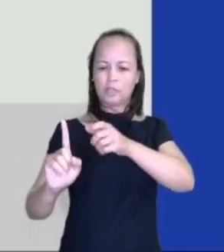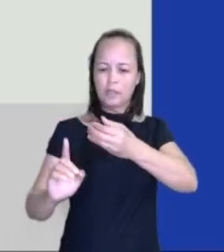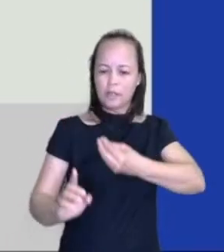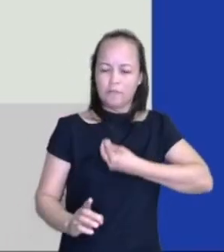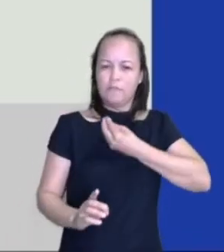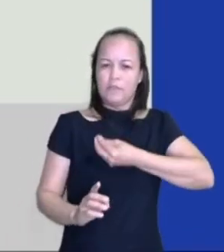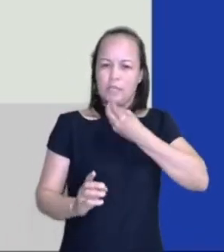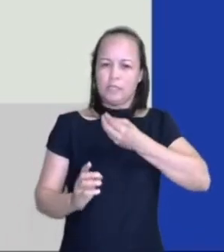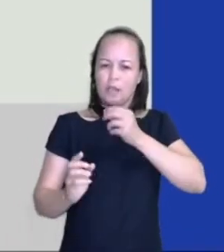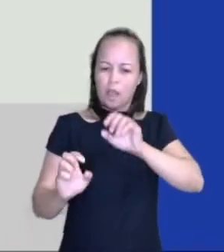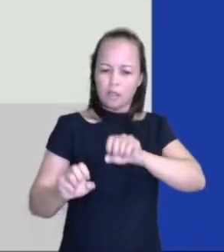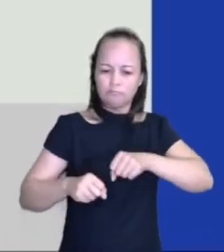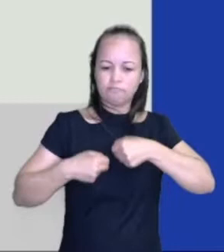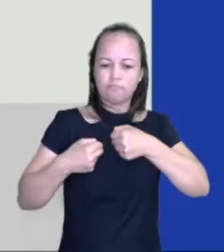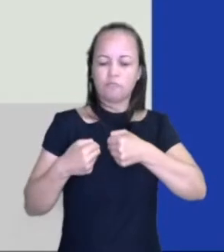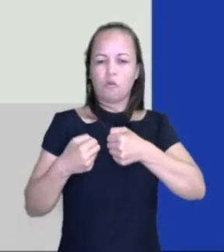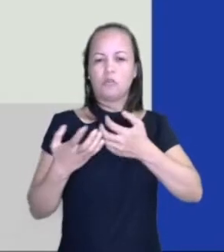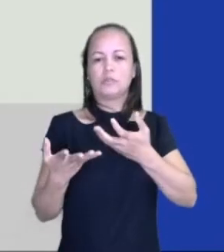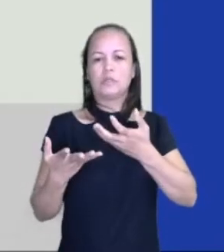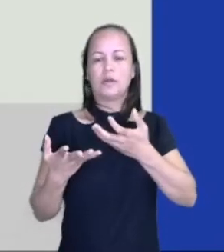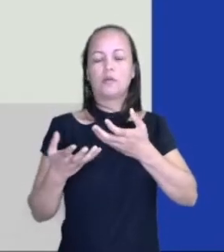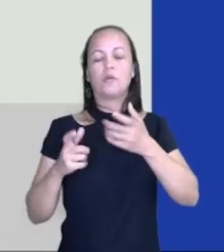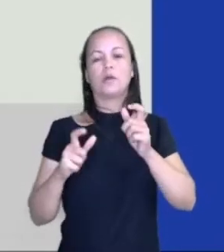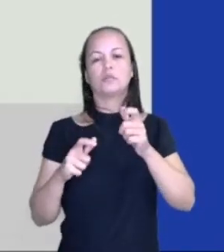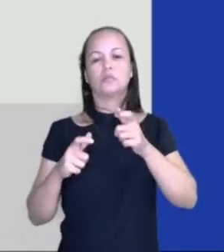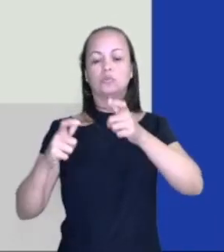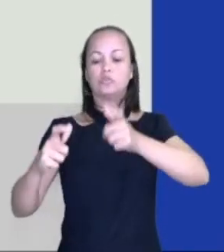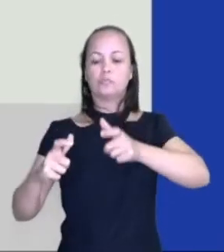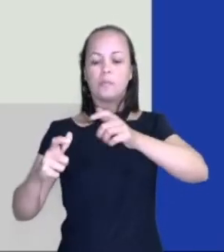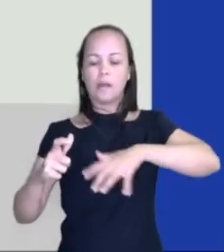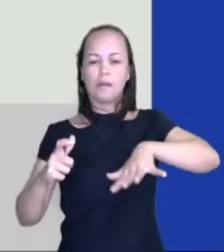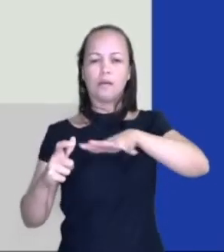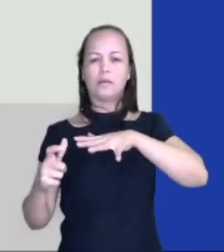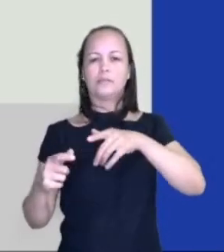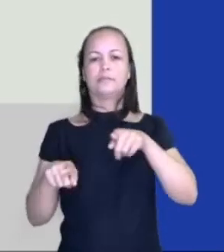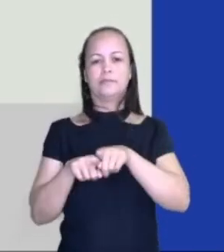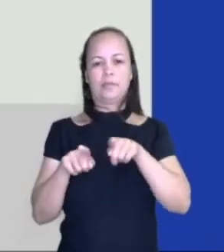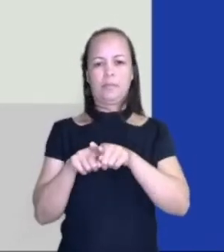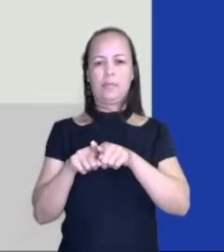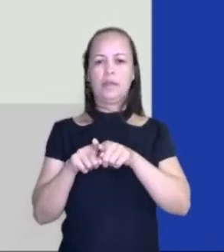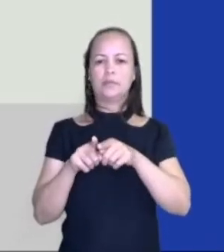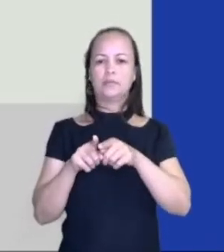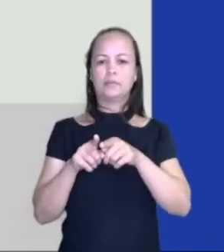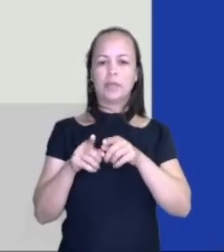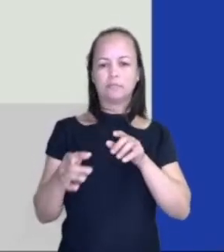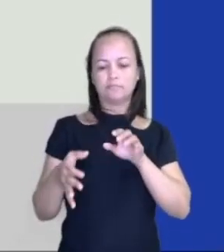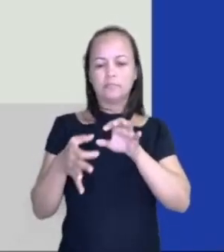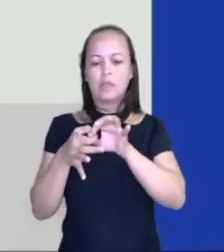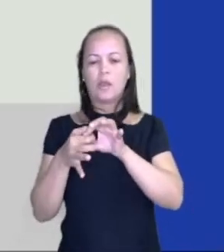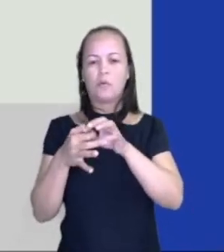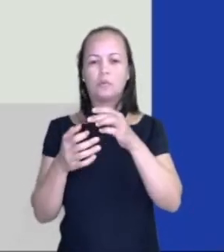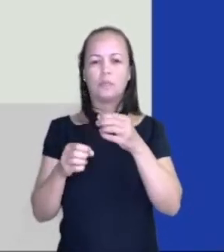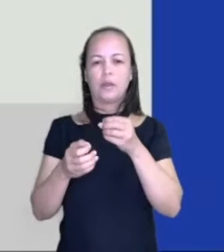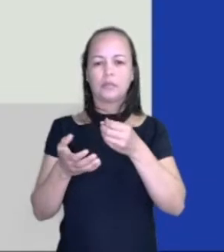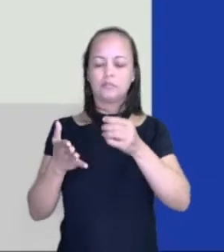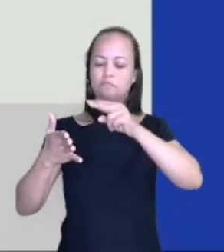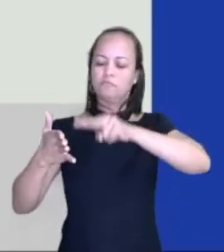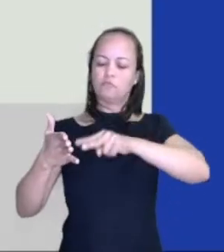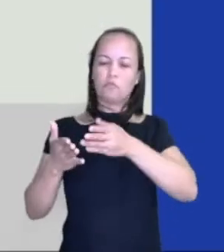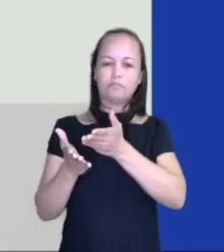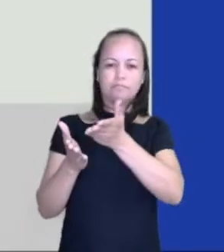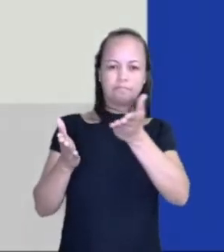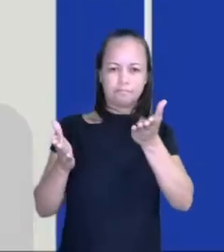ganha força quando o espaço também está de acordo com o que ele vai passar para você, eleitor.